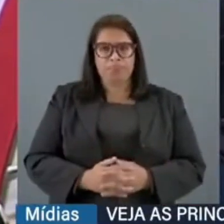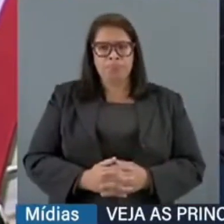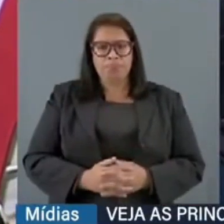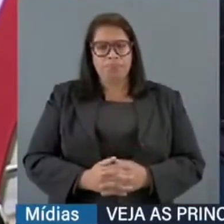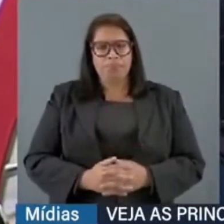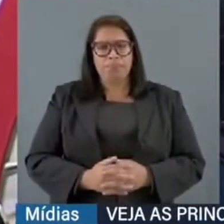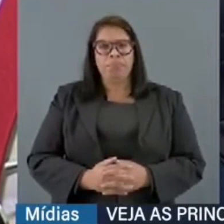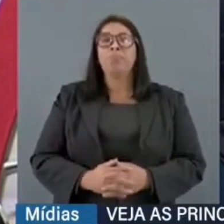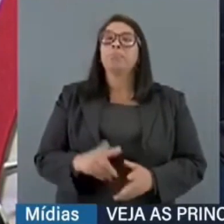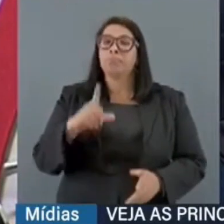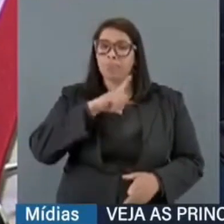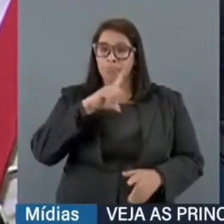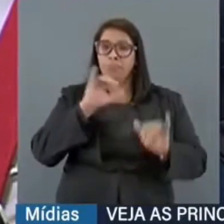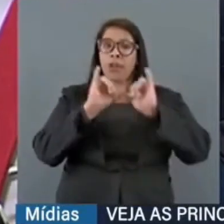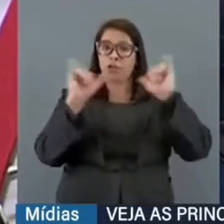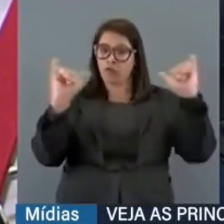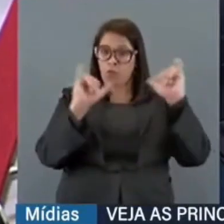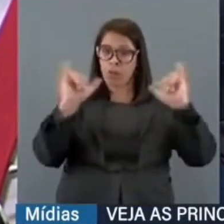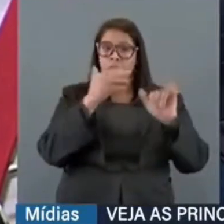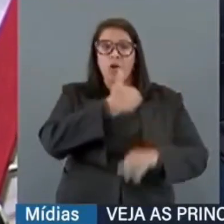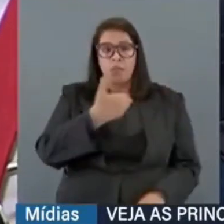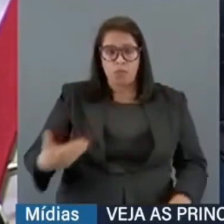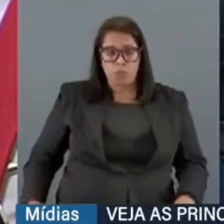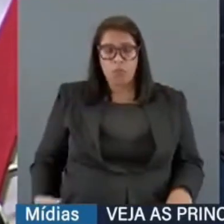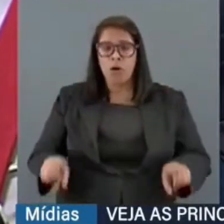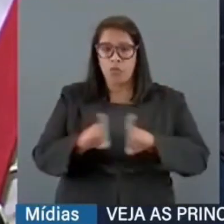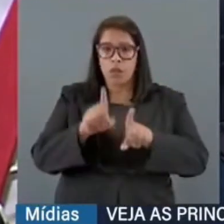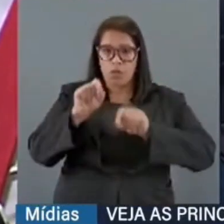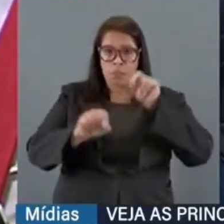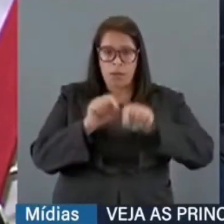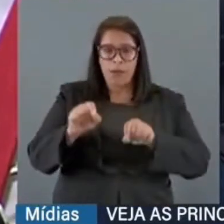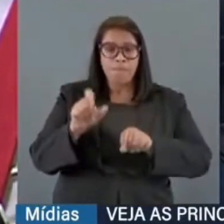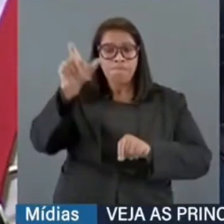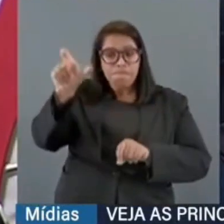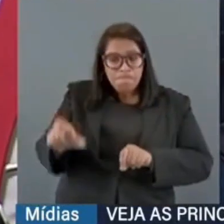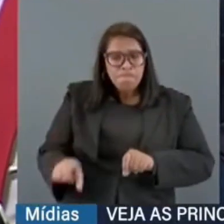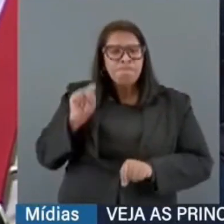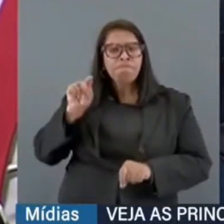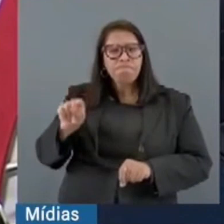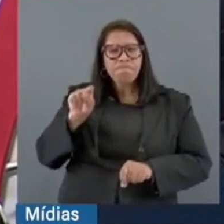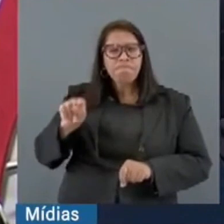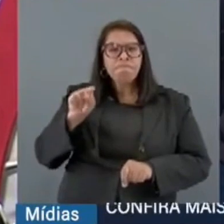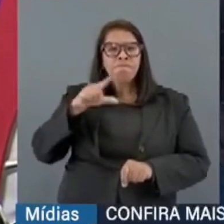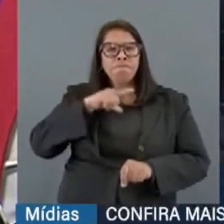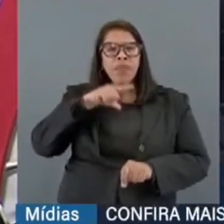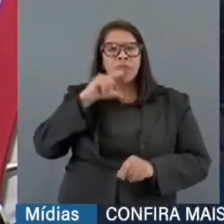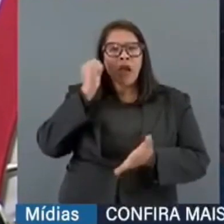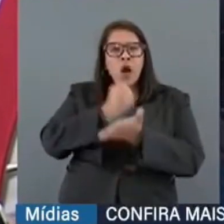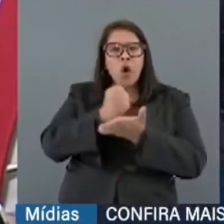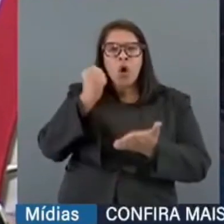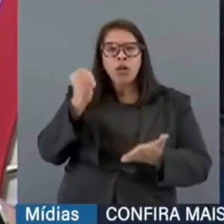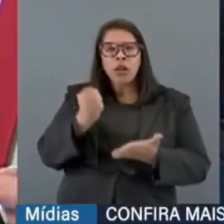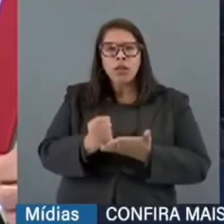Há uma informação pública também, em relação à Vossa Excelência, que Vossa Excelência teria sido contratado por